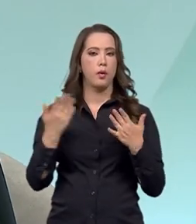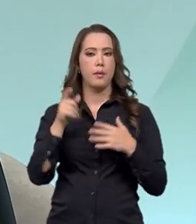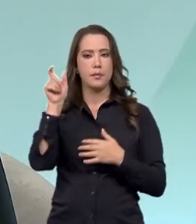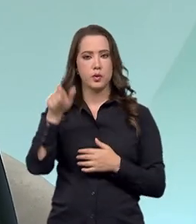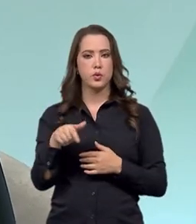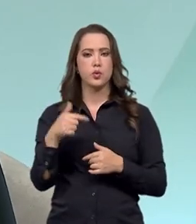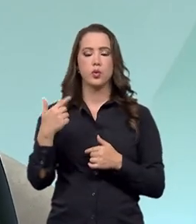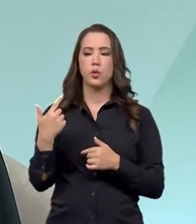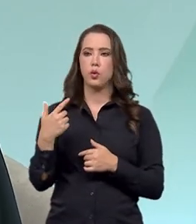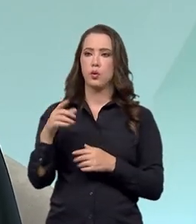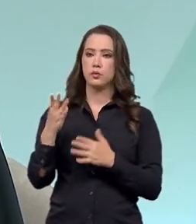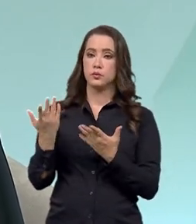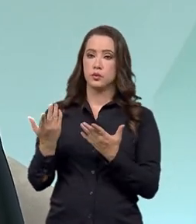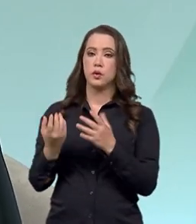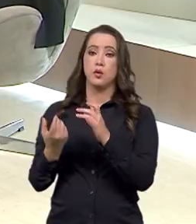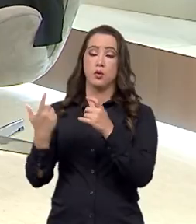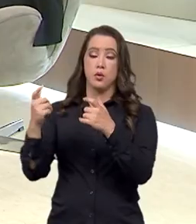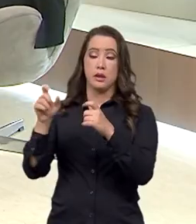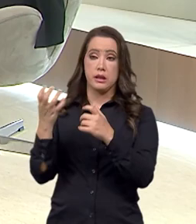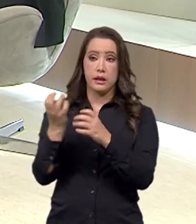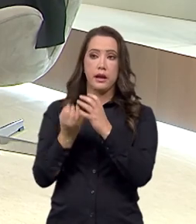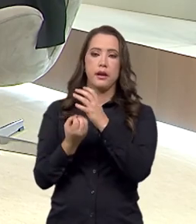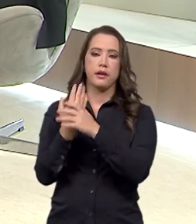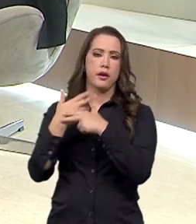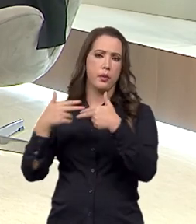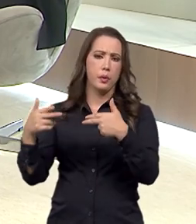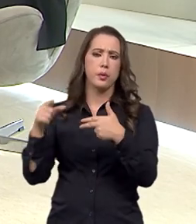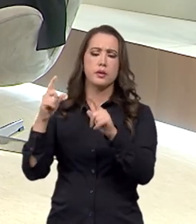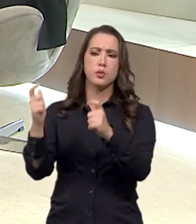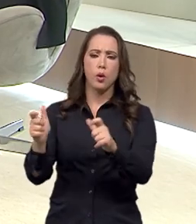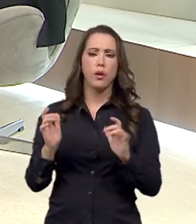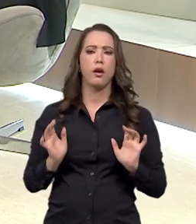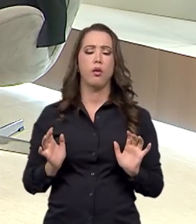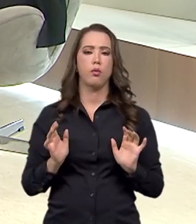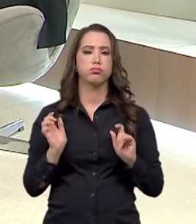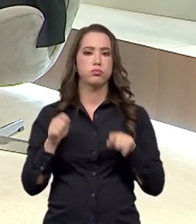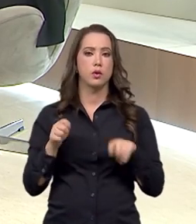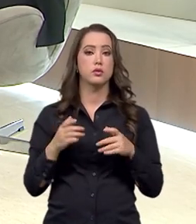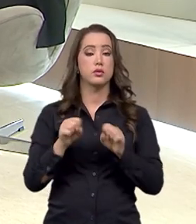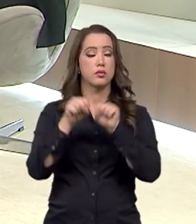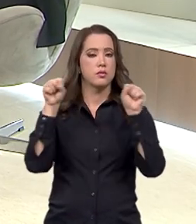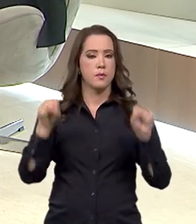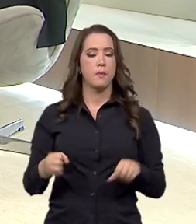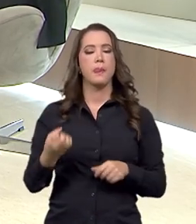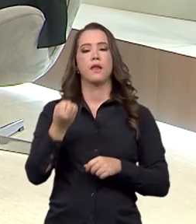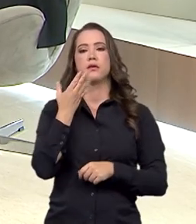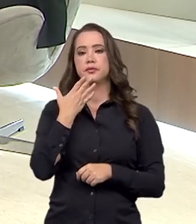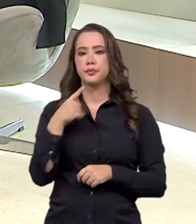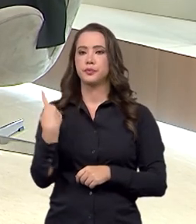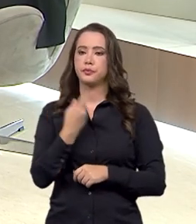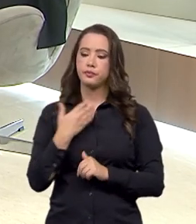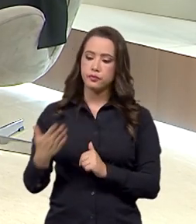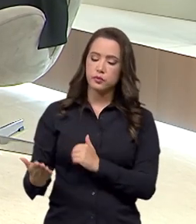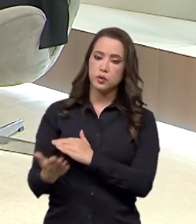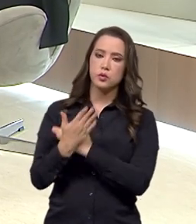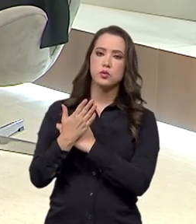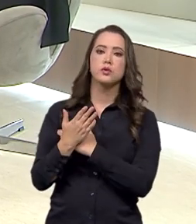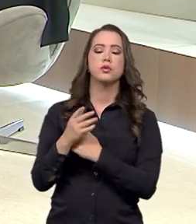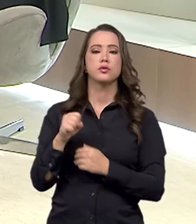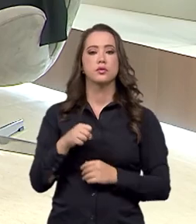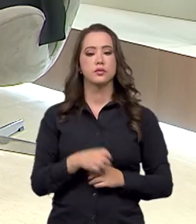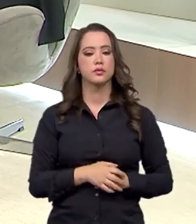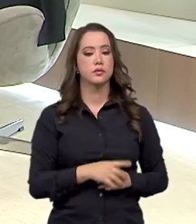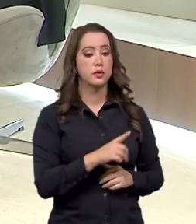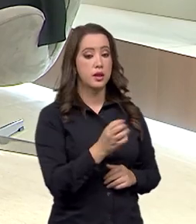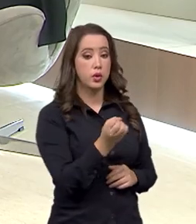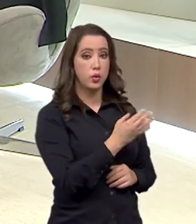empreendedorismo no local. Então, esse sistema tem sido um sucesso, ele está realmente nos ajudando... Ele é recente, ele foi